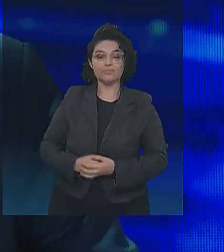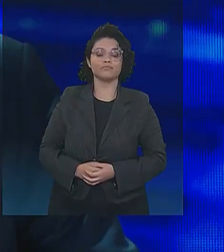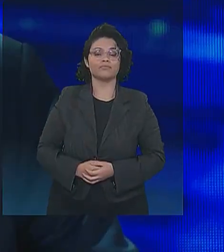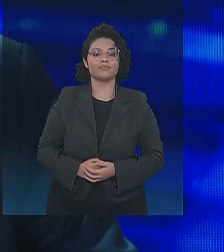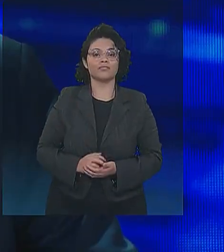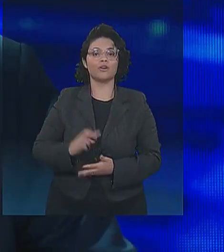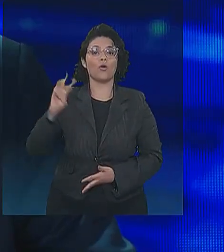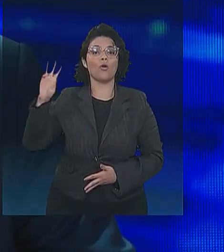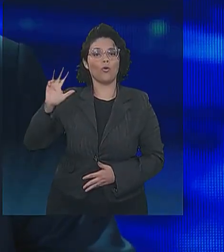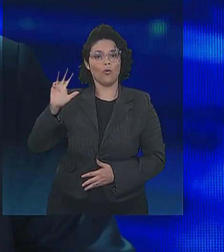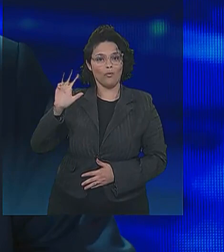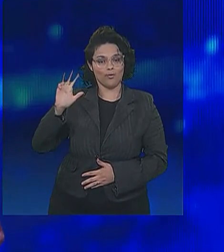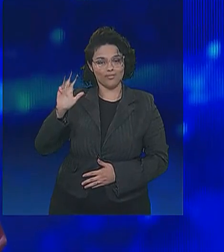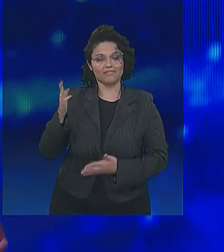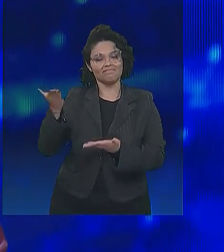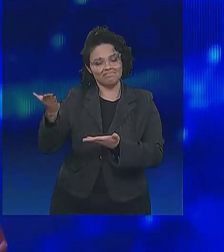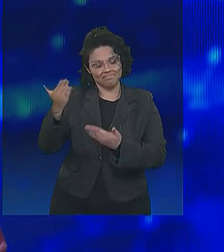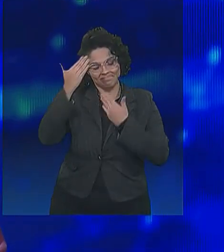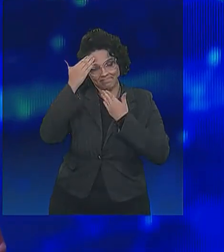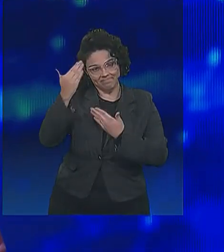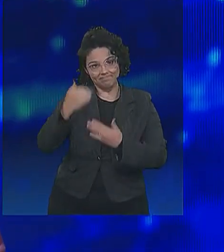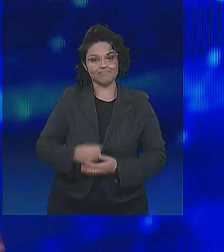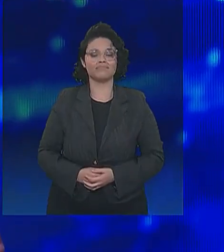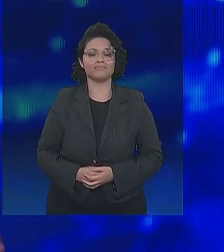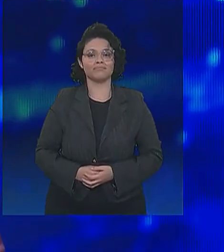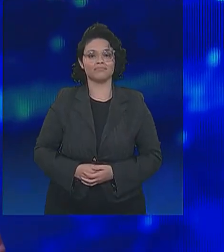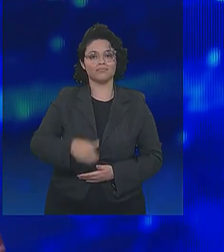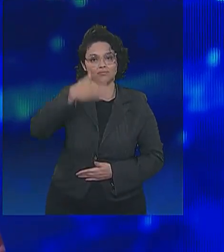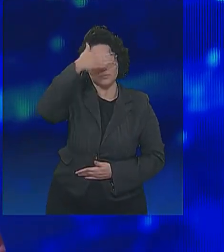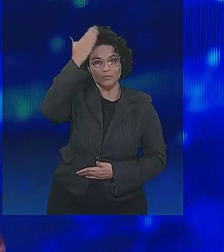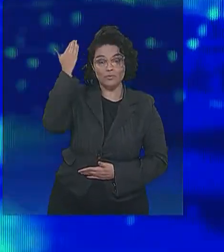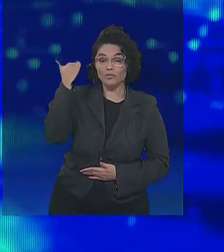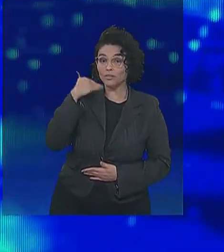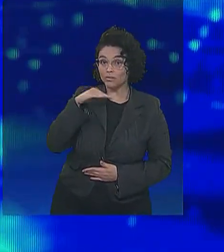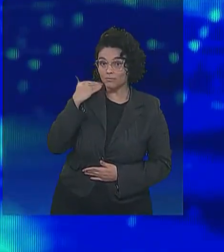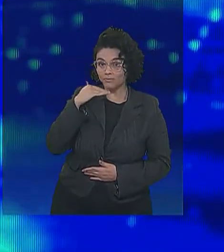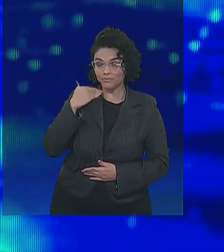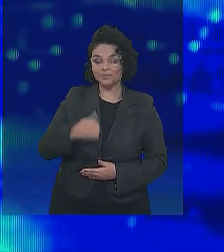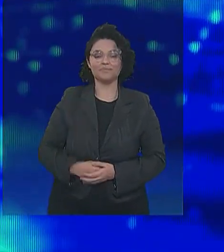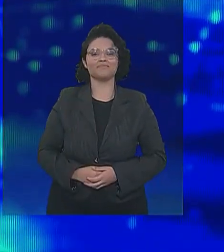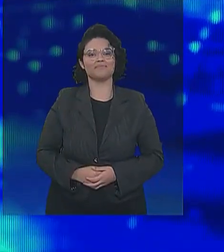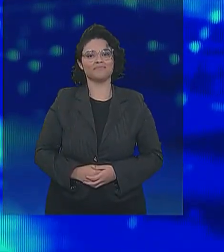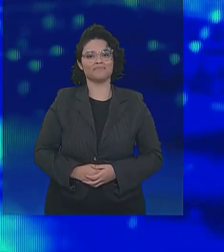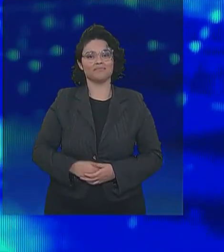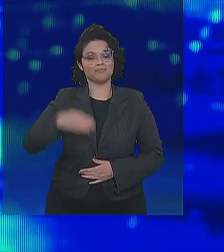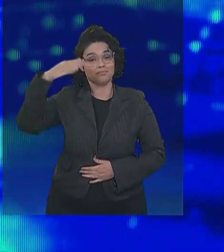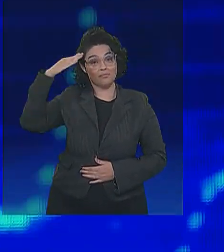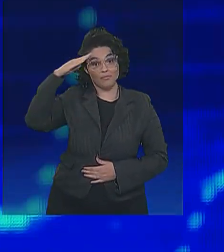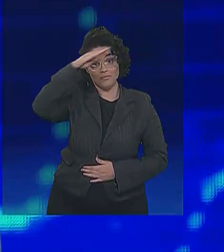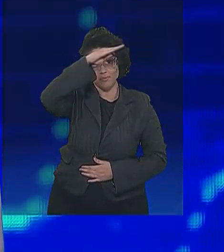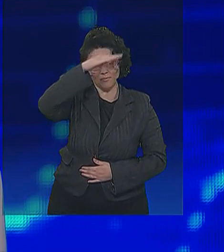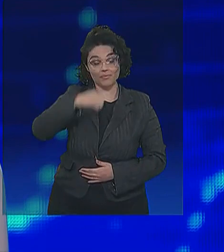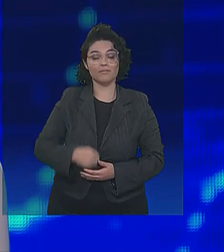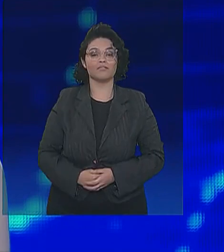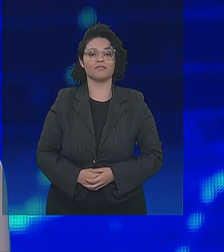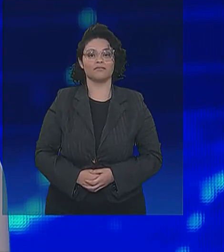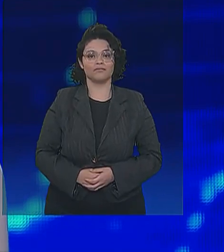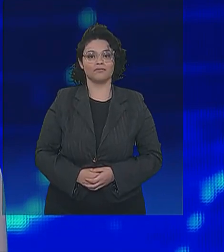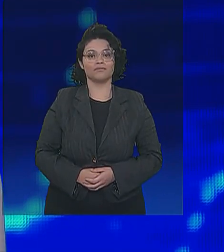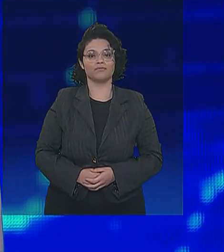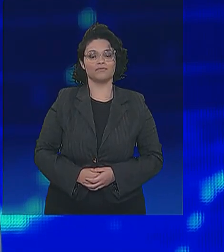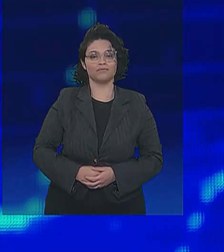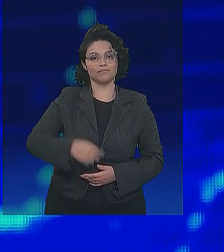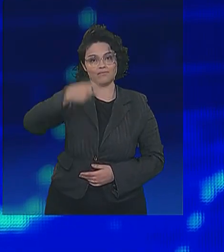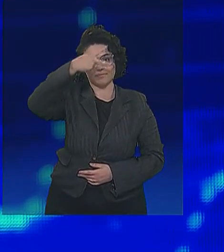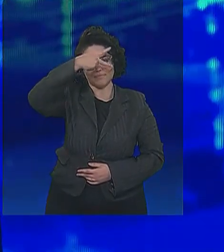Inácio Lula da Silva do PT, Simone Tebert do MDB, Jair Bolsonaro do PL, Soraya Tronique